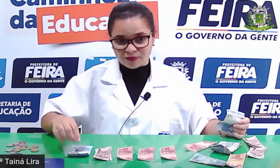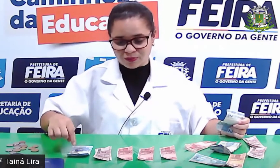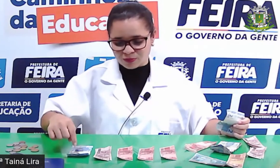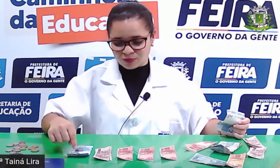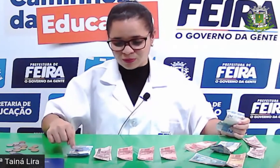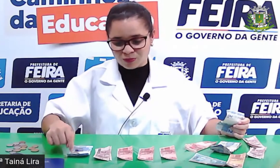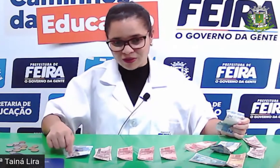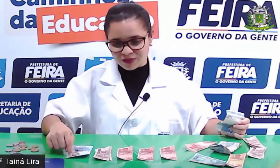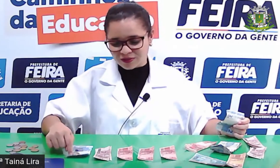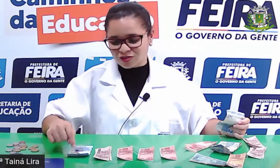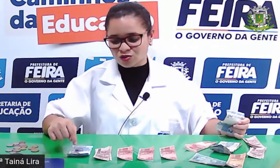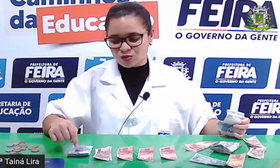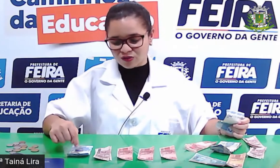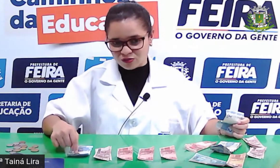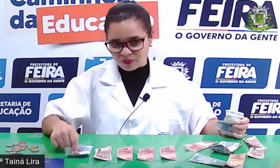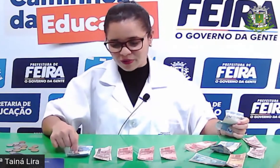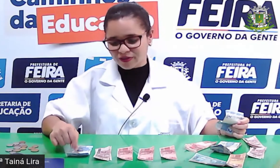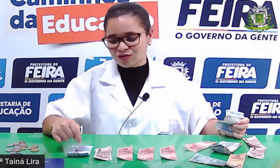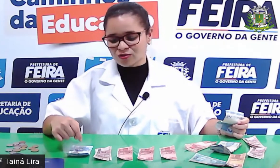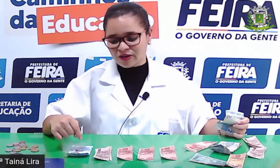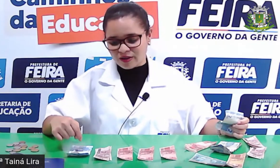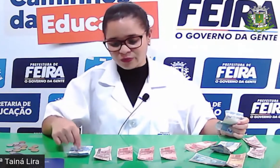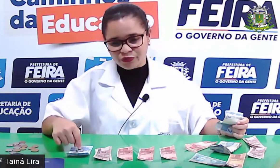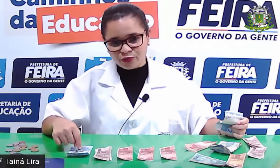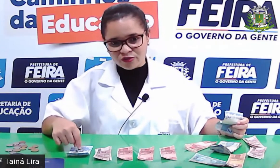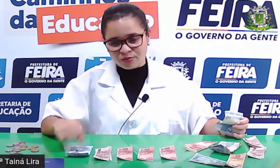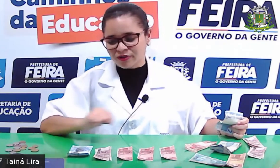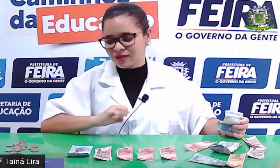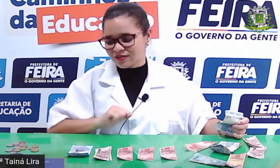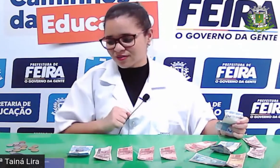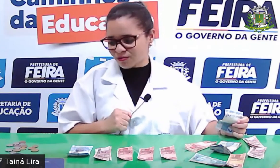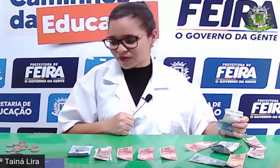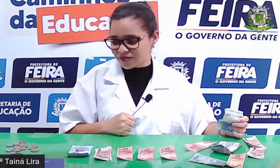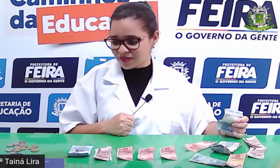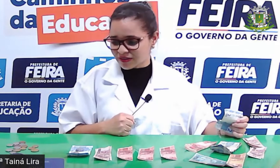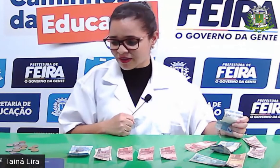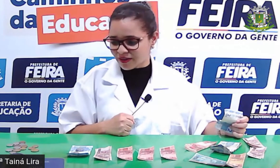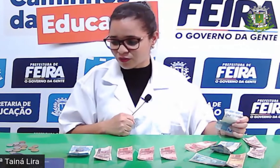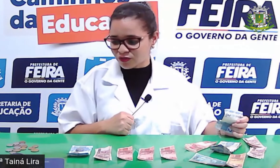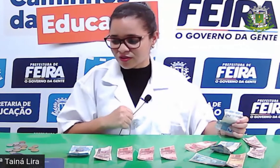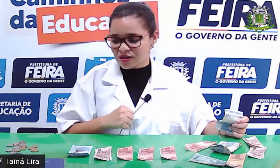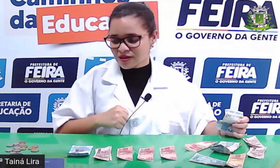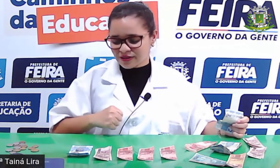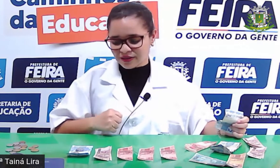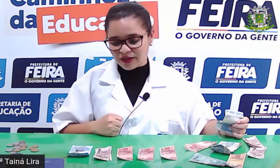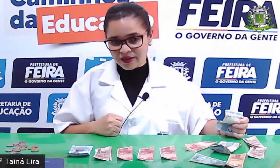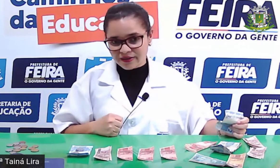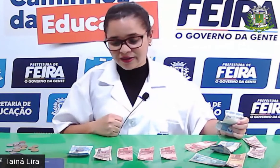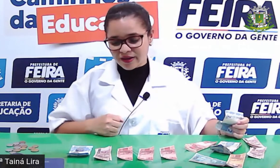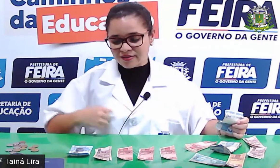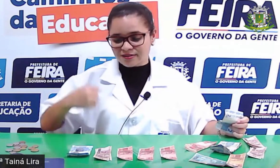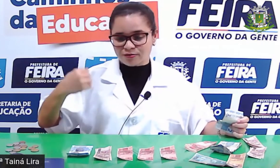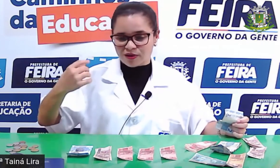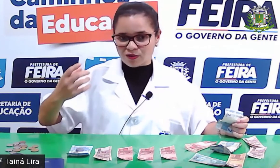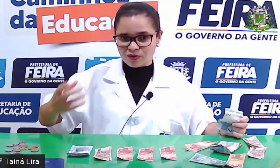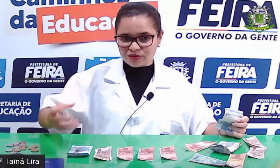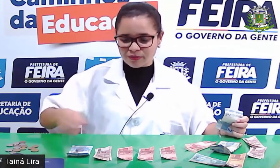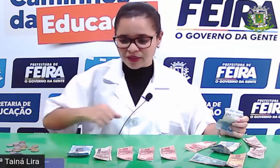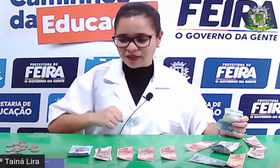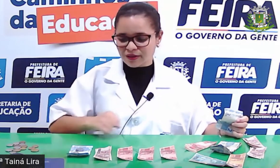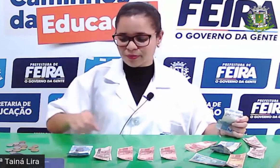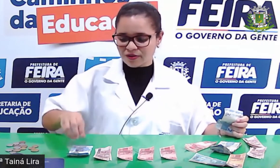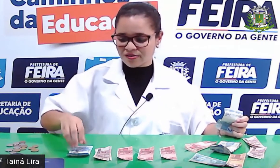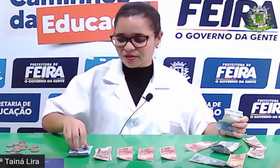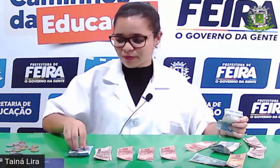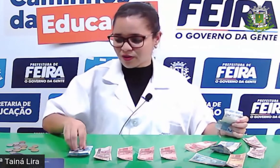perdão, uma nota de dois, uma moeda de um real, duas moedas de cinquenta centavos, tá? Essa é uma outra